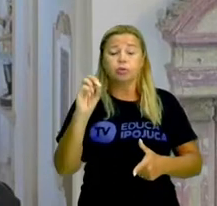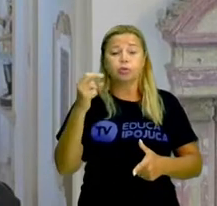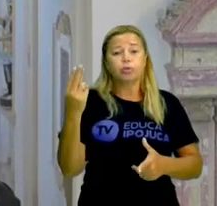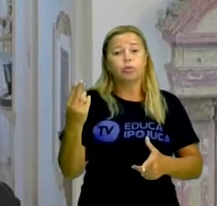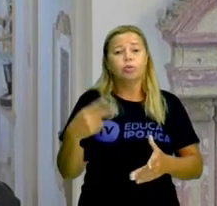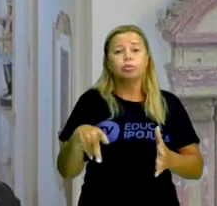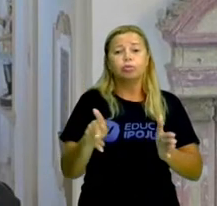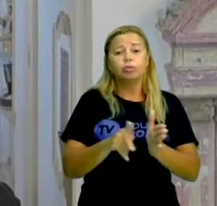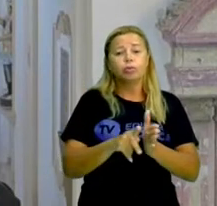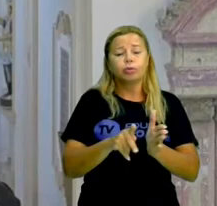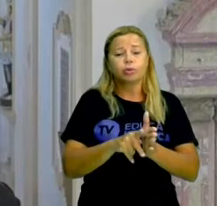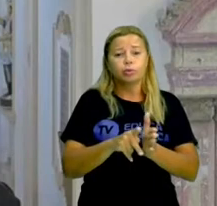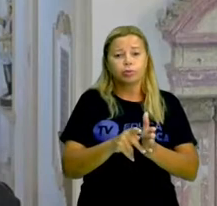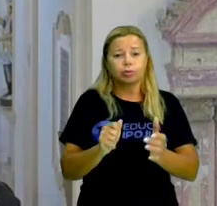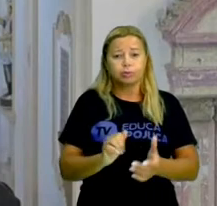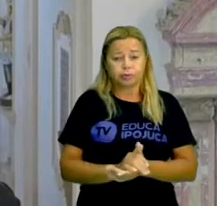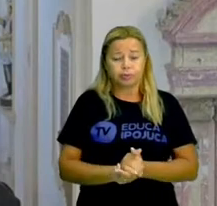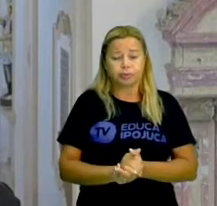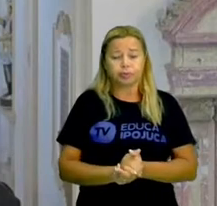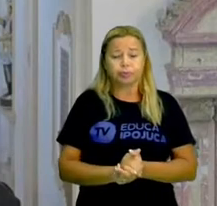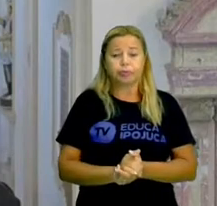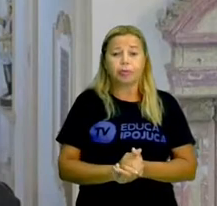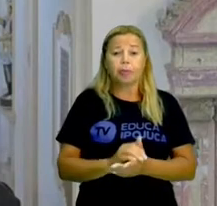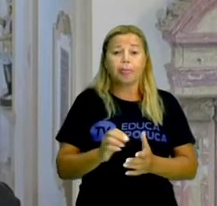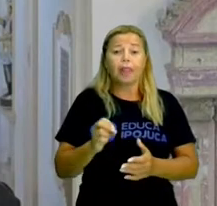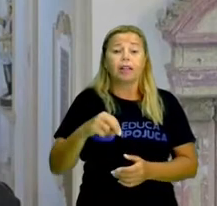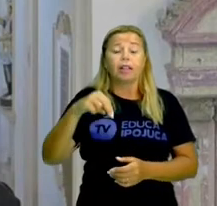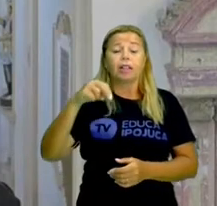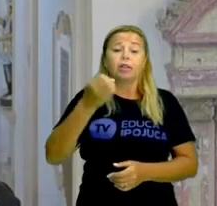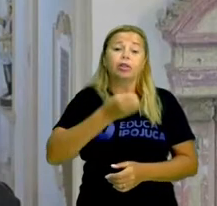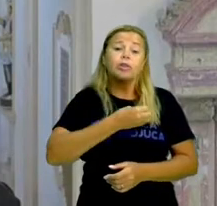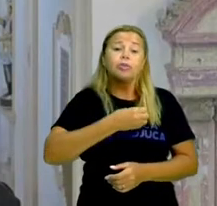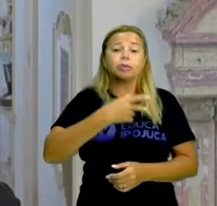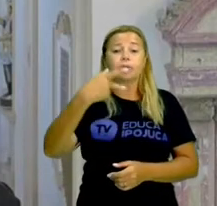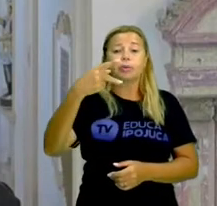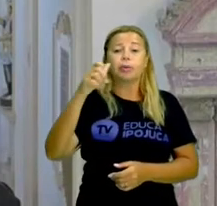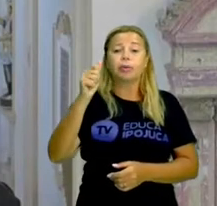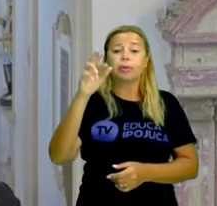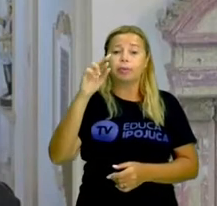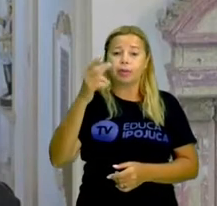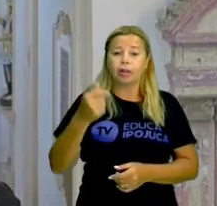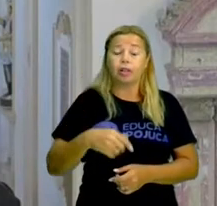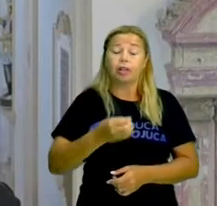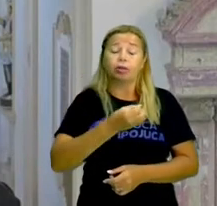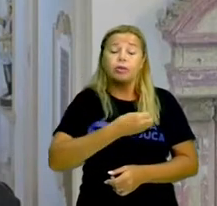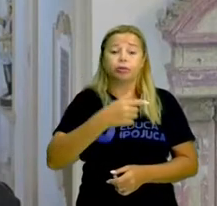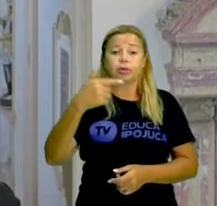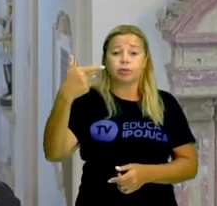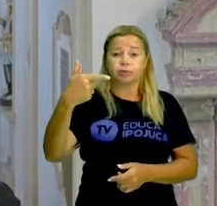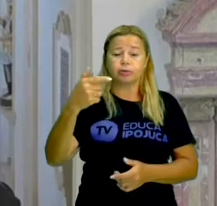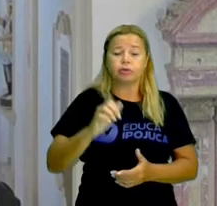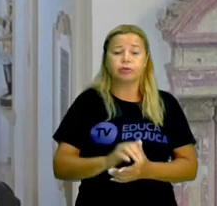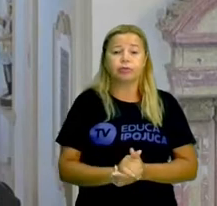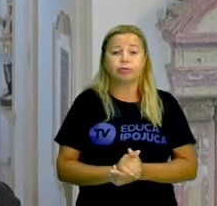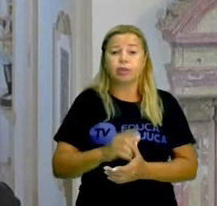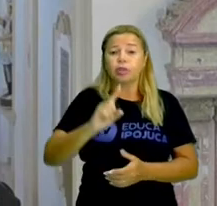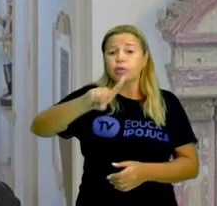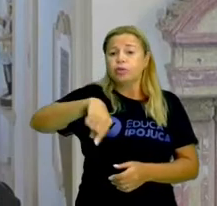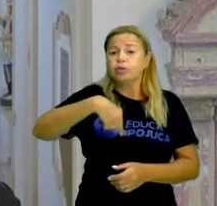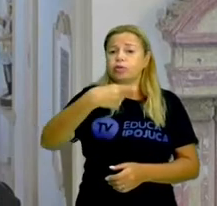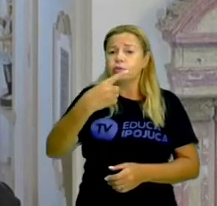O único número par que também é primo é o número aldote. E todos os outros